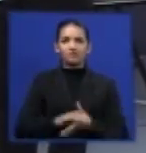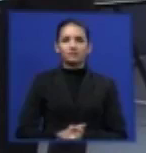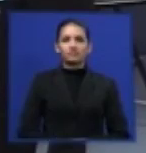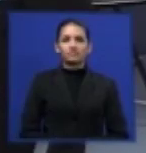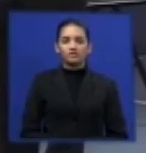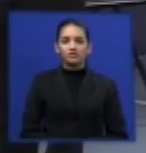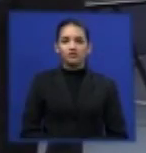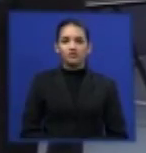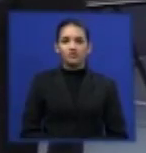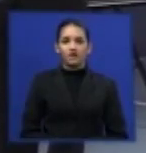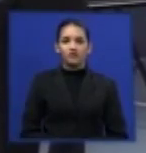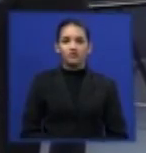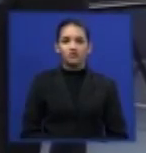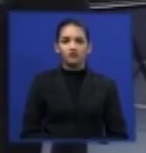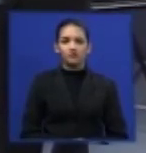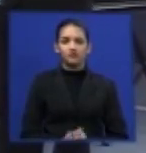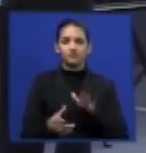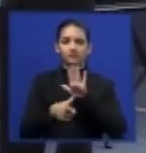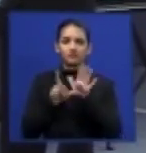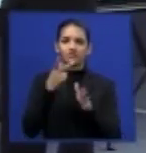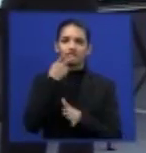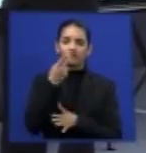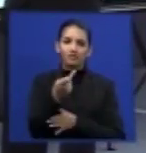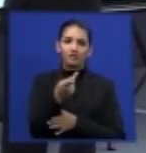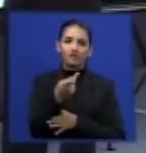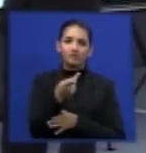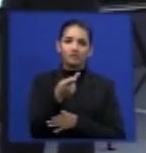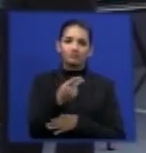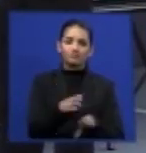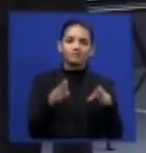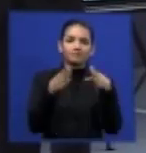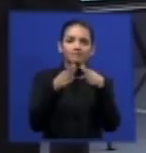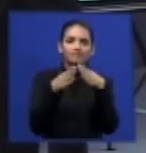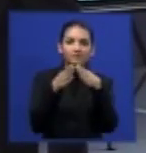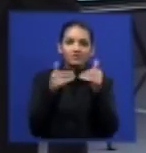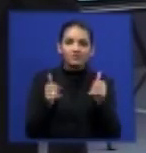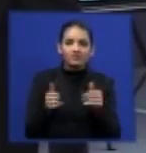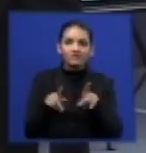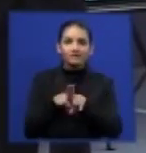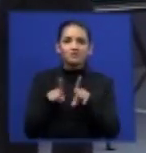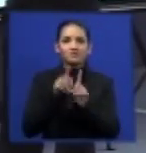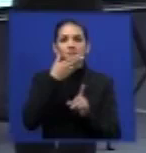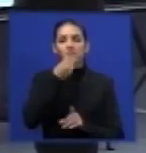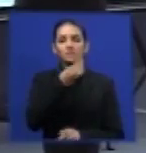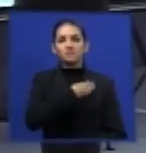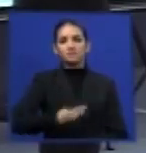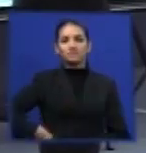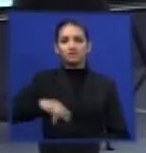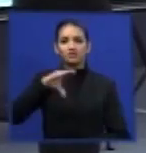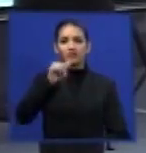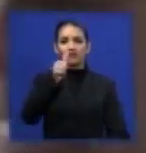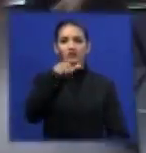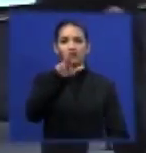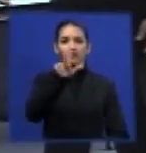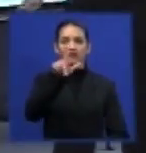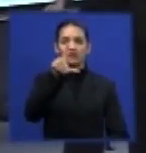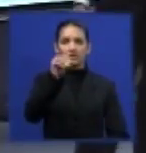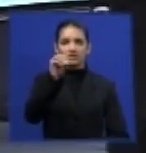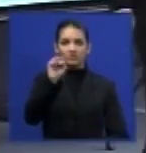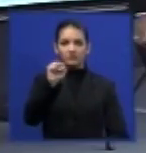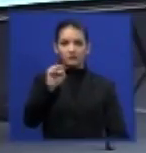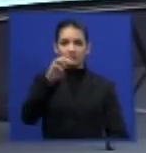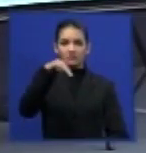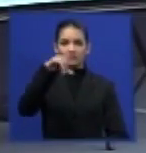Antes de falar, eu pediria licença ao ilustre ministro Carlos Mink, para a minha honra, meu